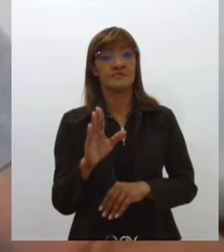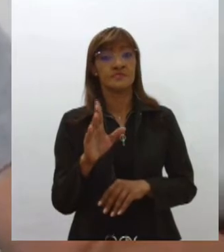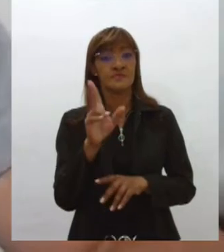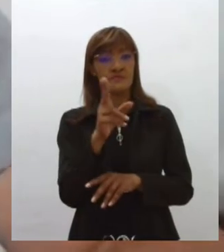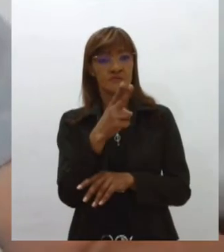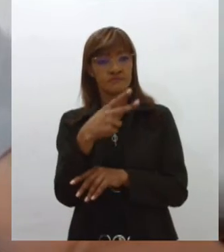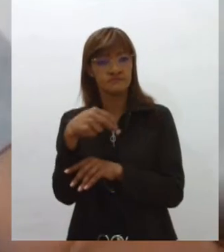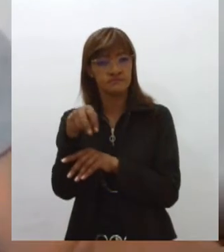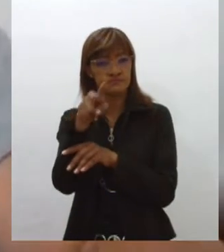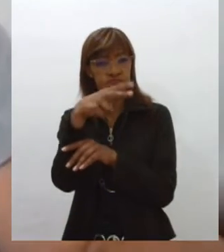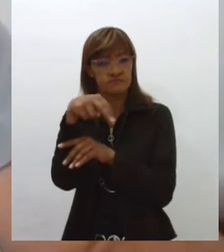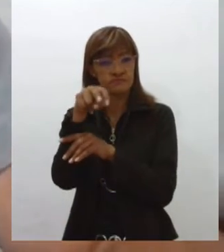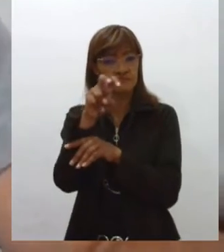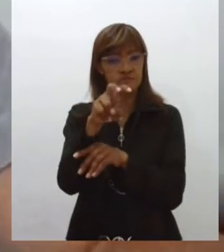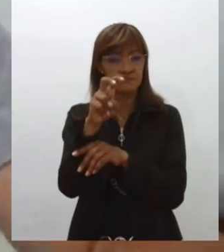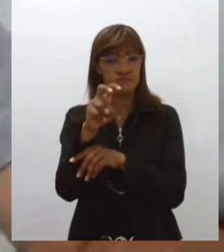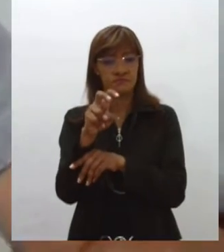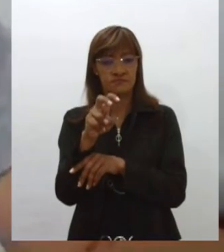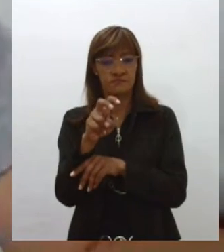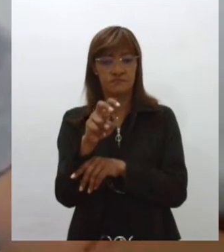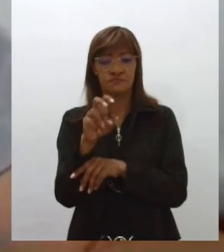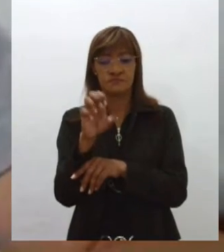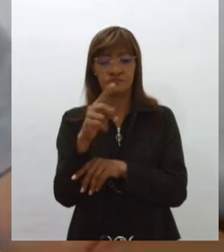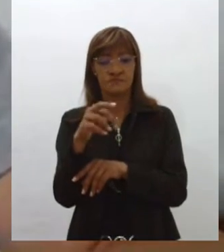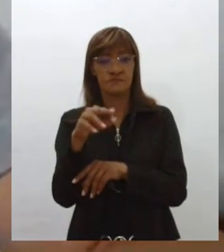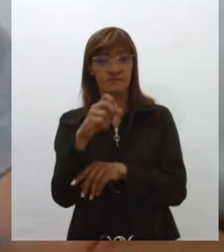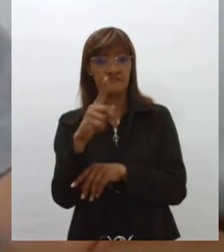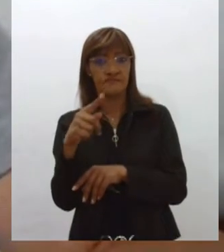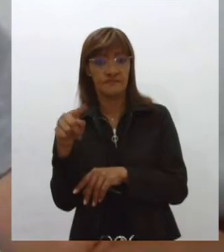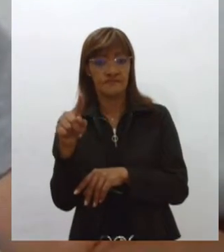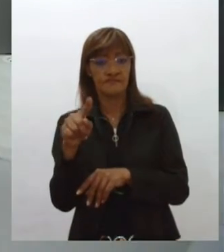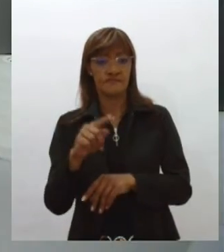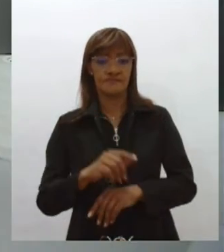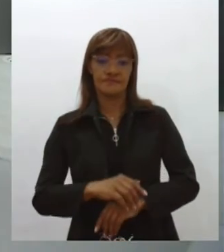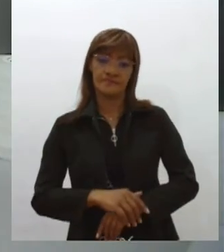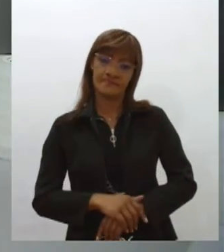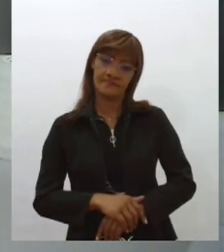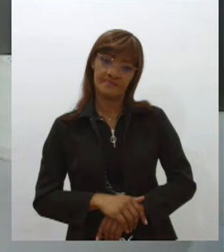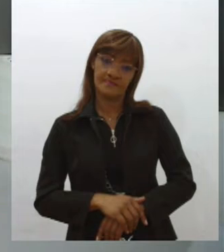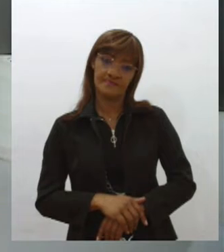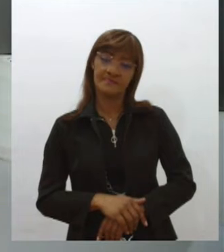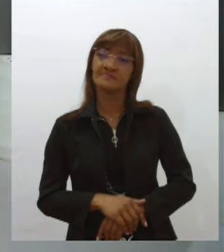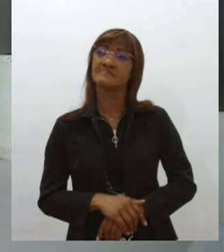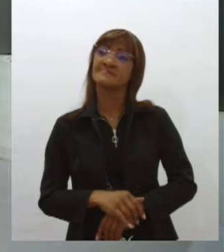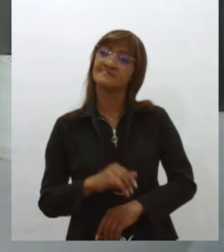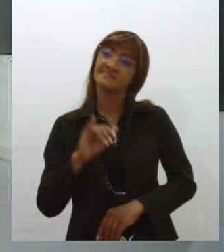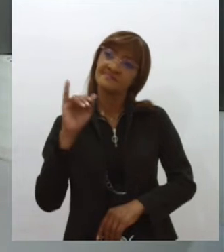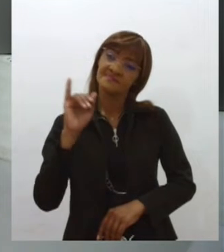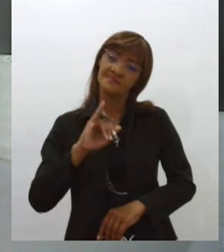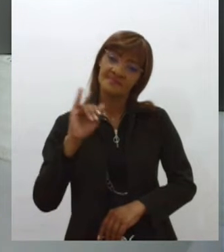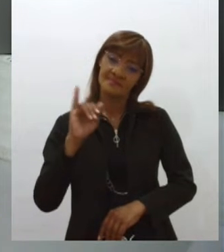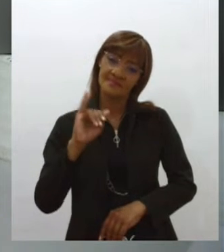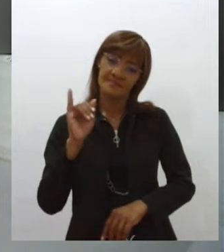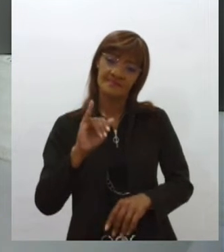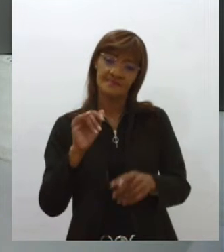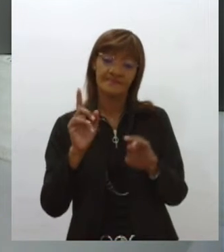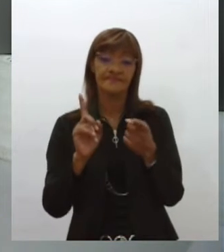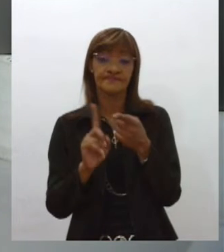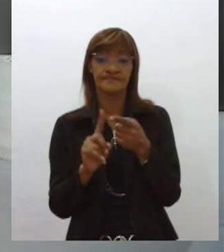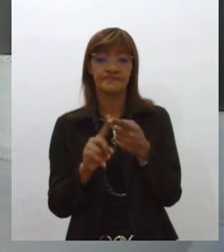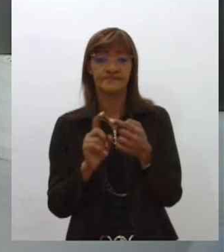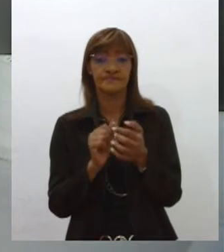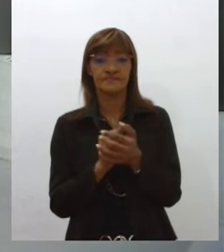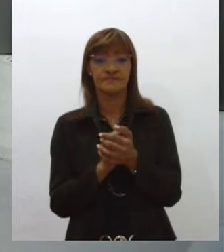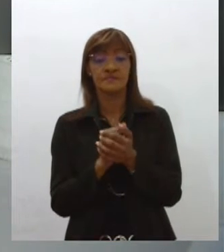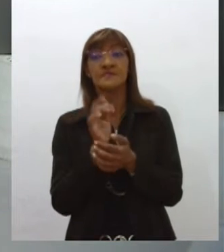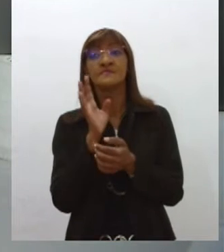estrela iota da constelação do Escorpião. Nossa, muito interessante, né? E também é bacana a